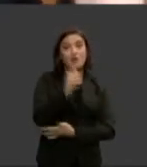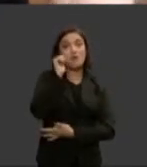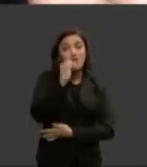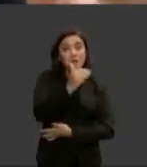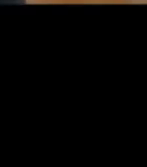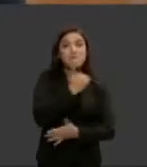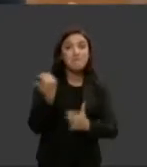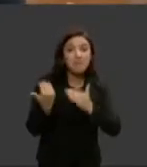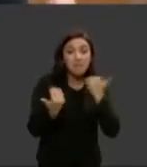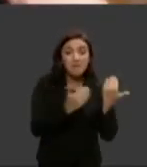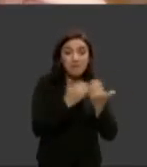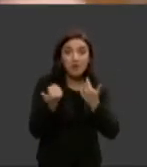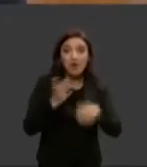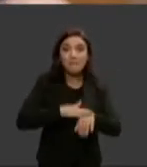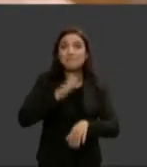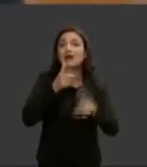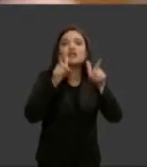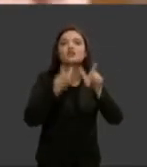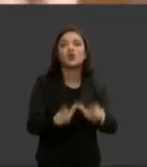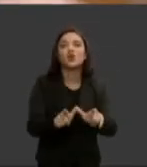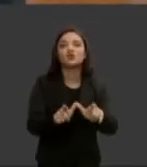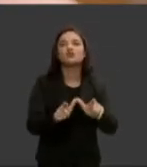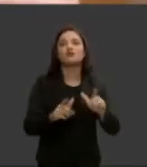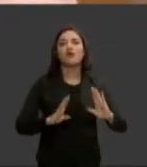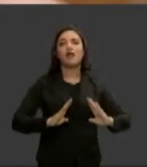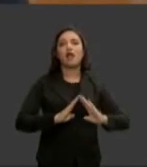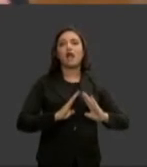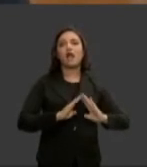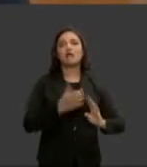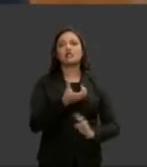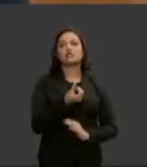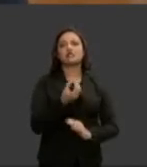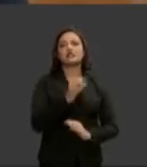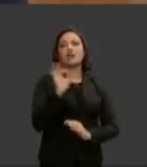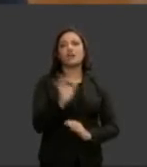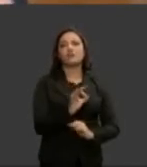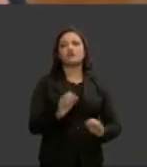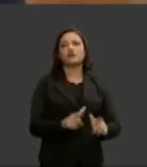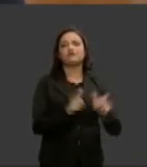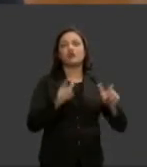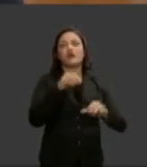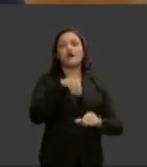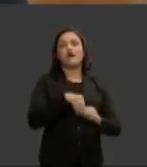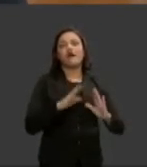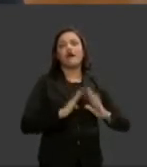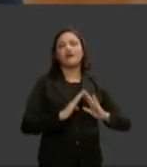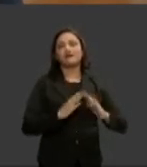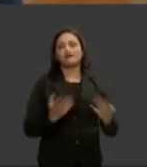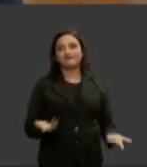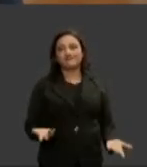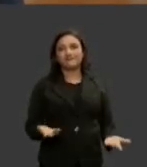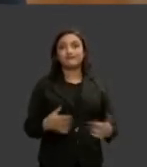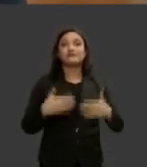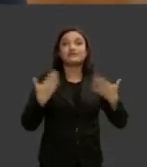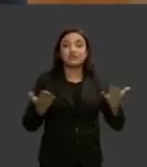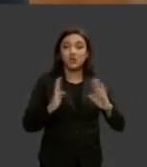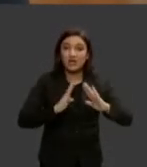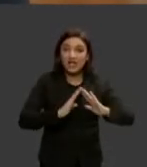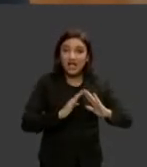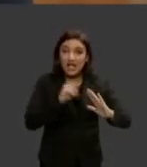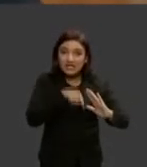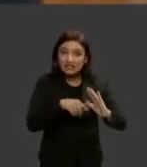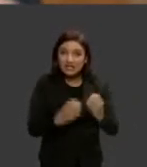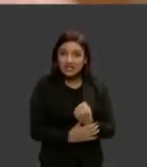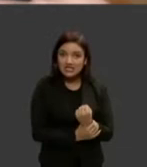aonde as mulheres estão morrendo 60% dentro das suas próprias residências o significa dizer que o lar não é um lugar